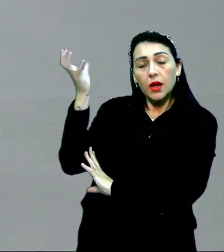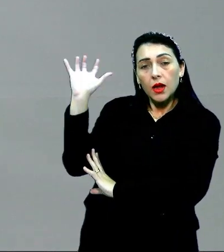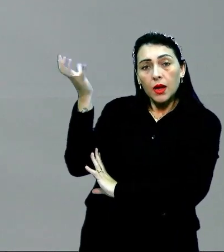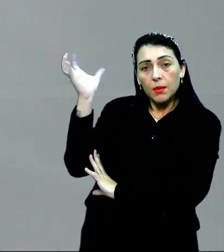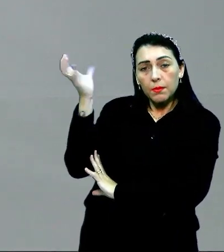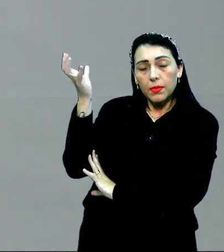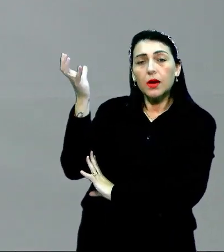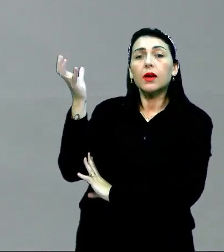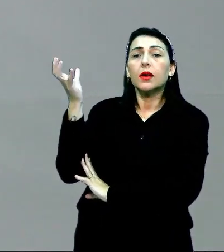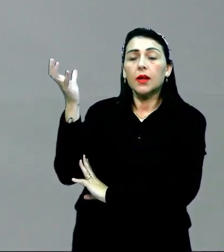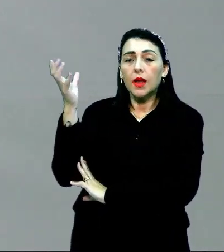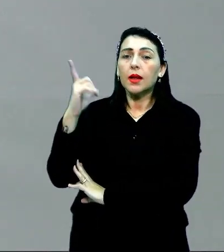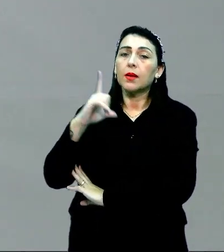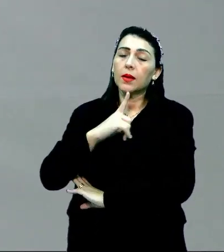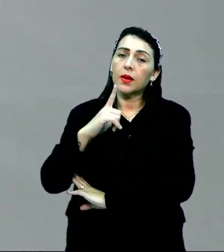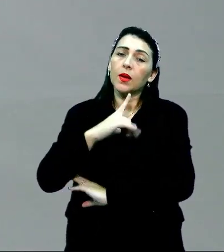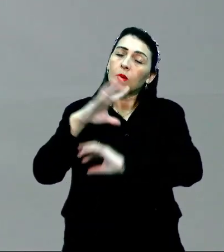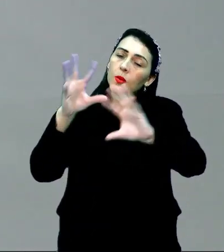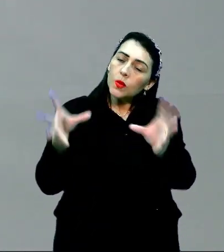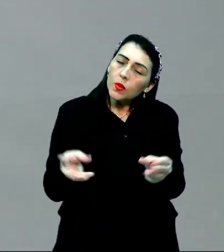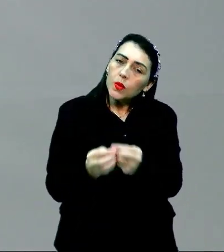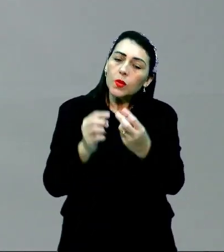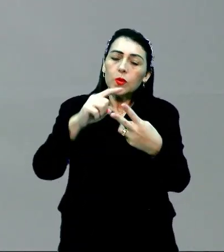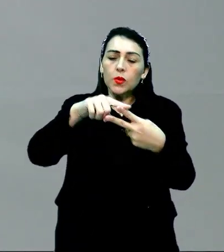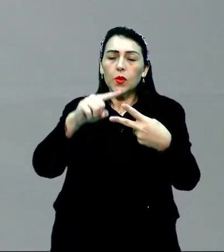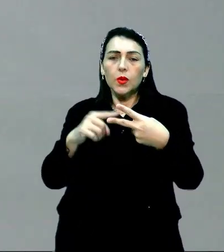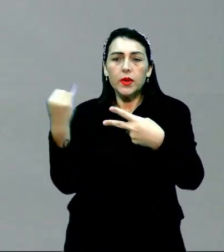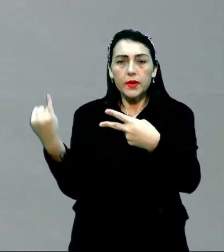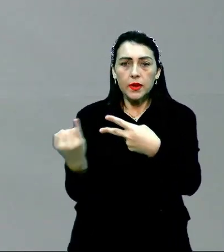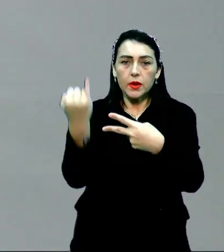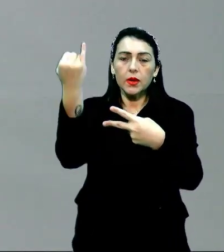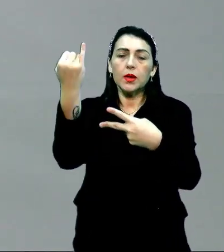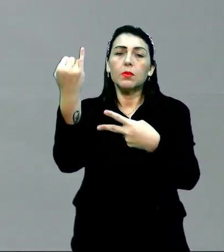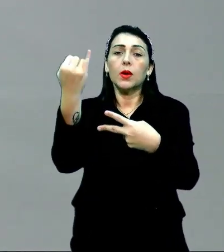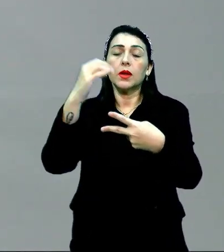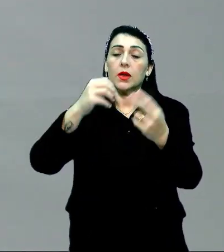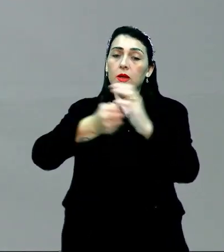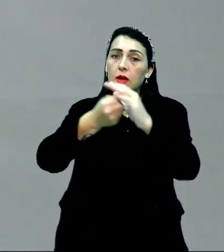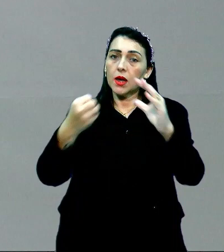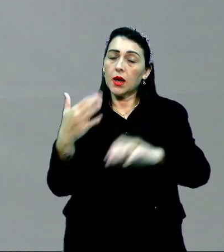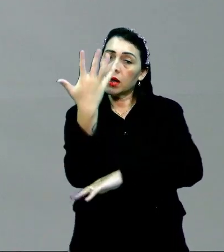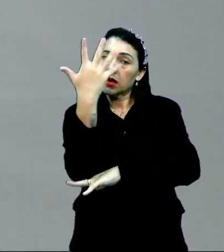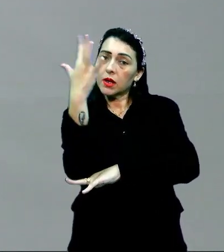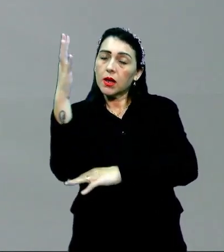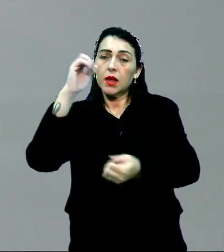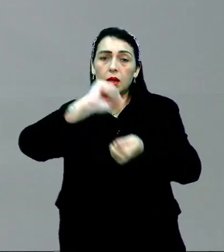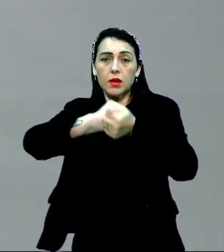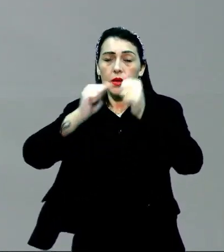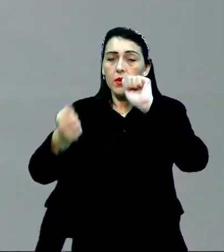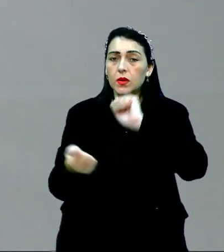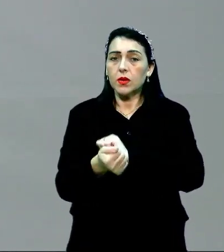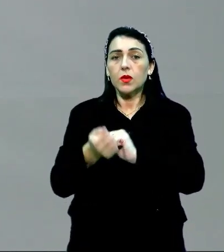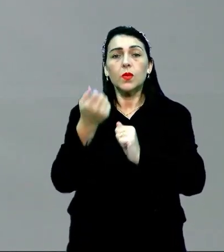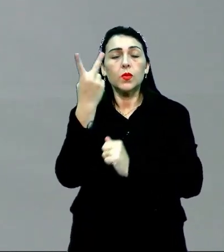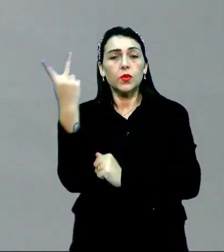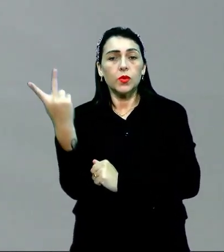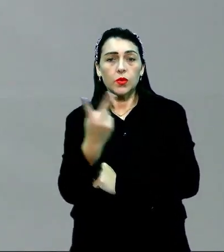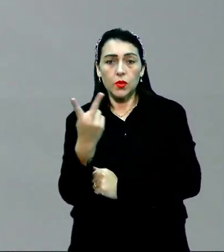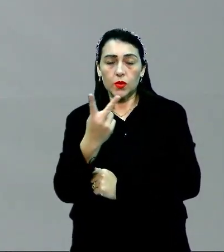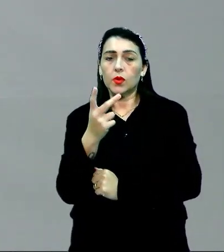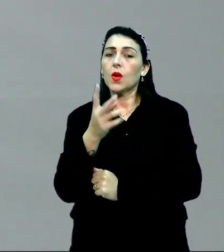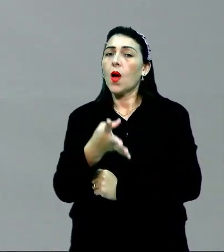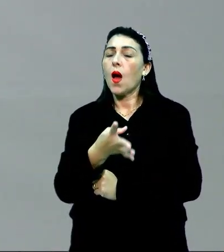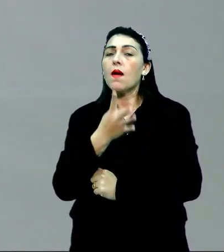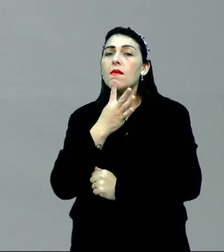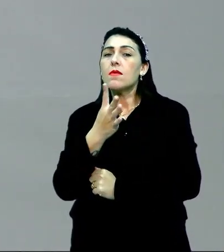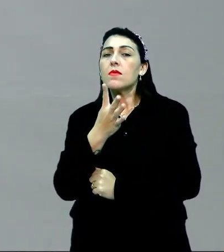vem de clima. Então, ele pegou esses dois importantes aspectos da natureza e associou entre eles, formando aí o que a